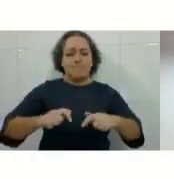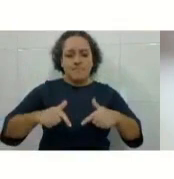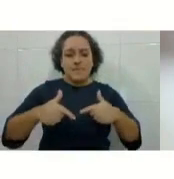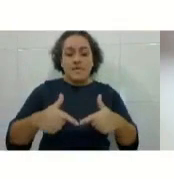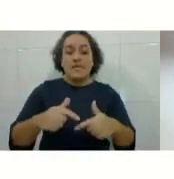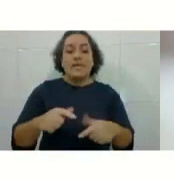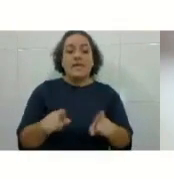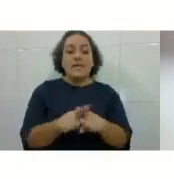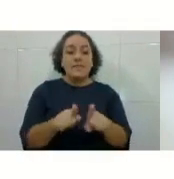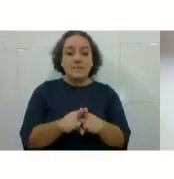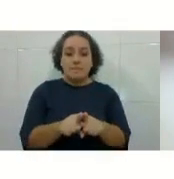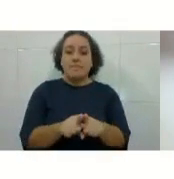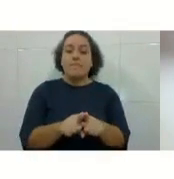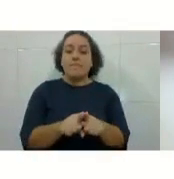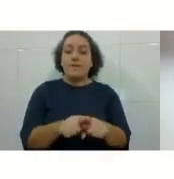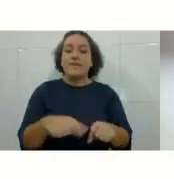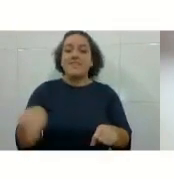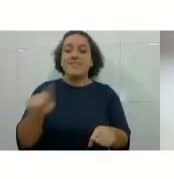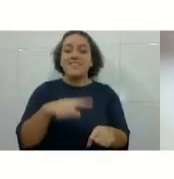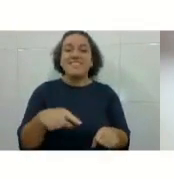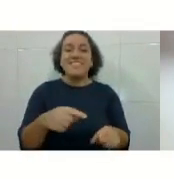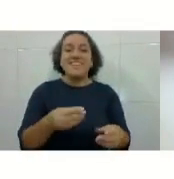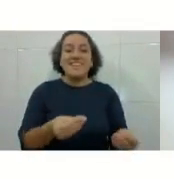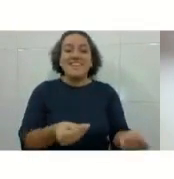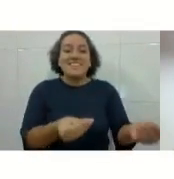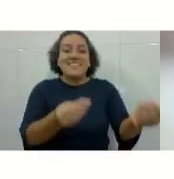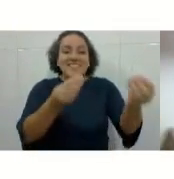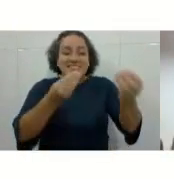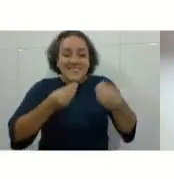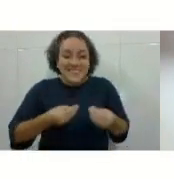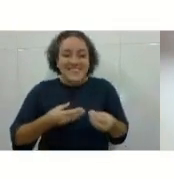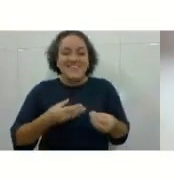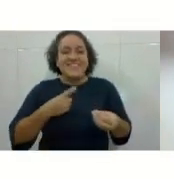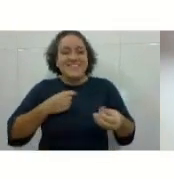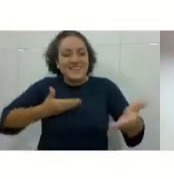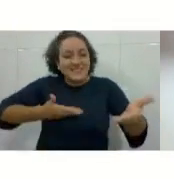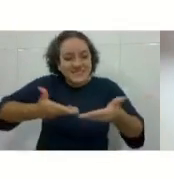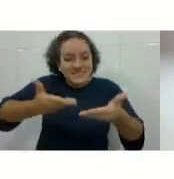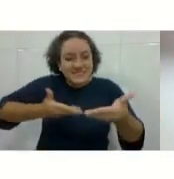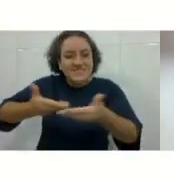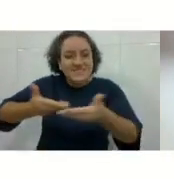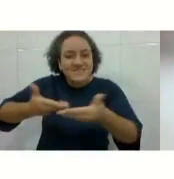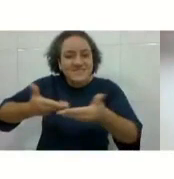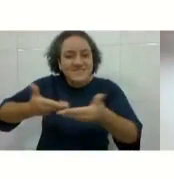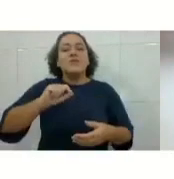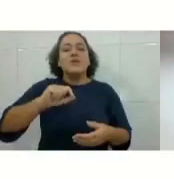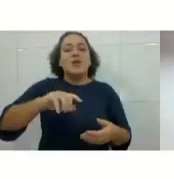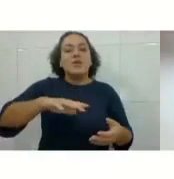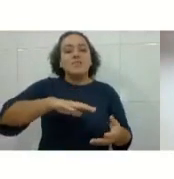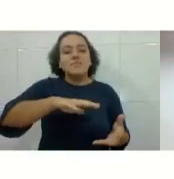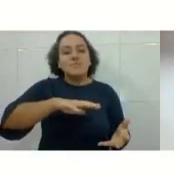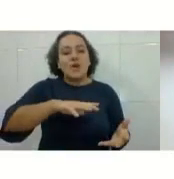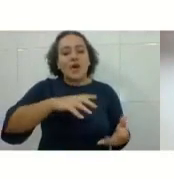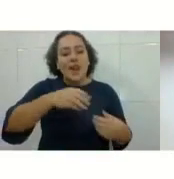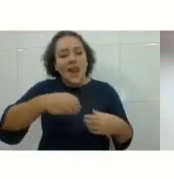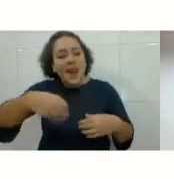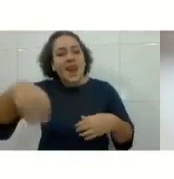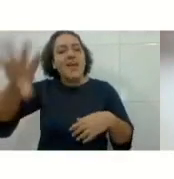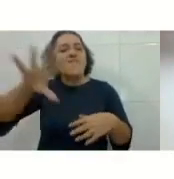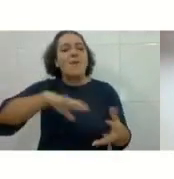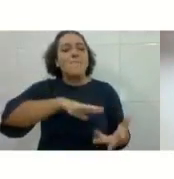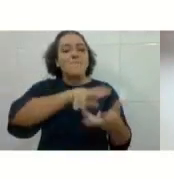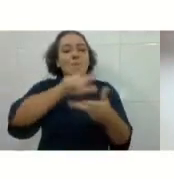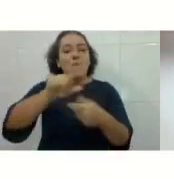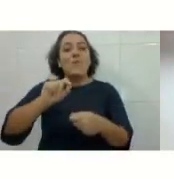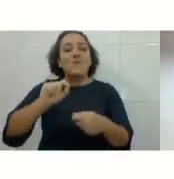deixem um pouquinho de vocês aqui com a gente e também que vocês possam ir para esse mundo aqui, levando um pouquinho de nós e tudo que vocês vão